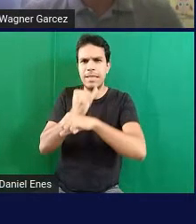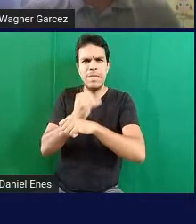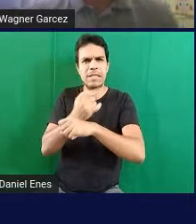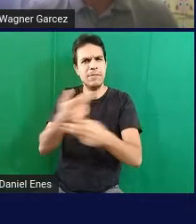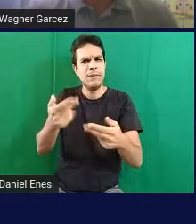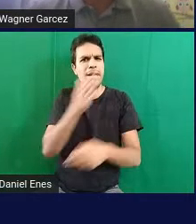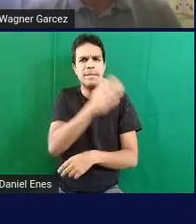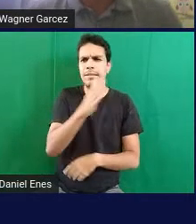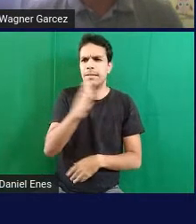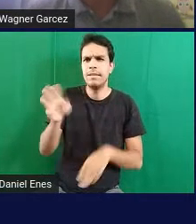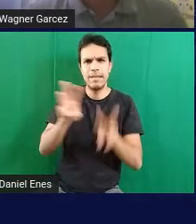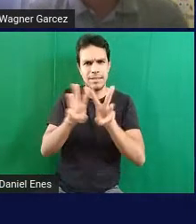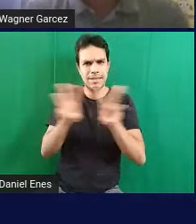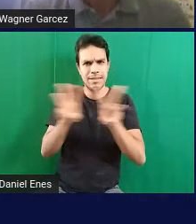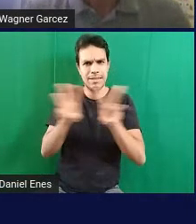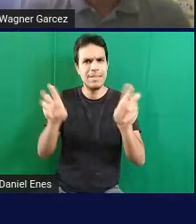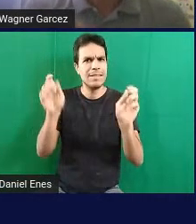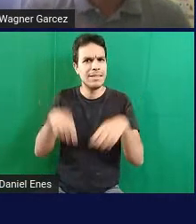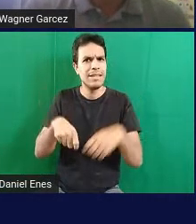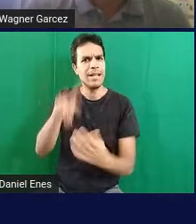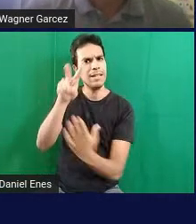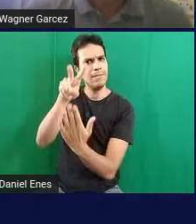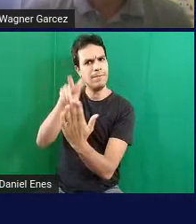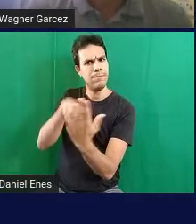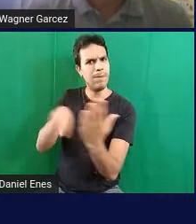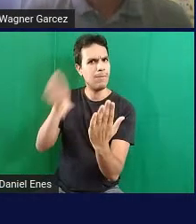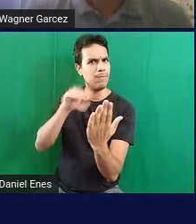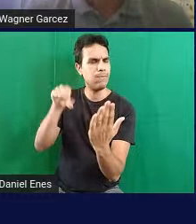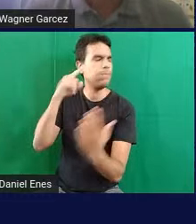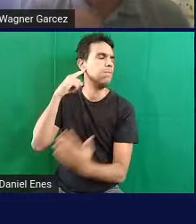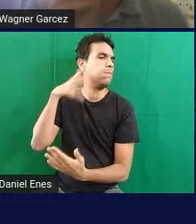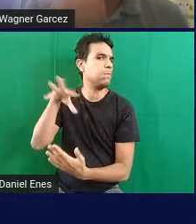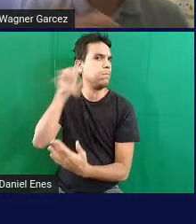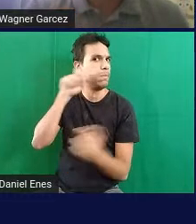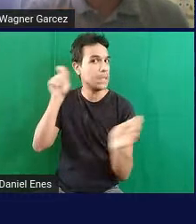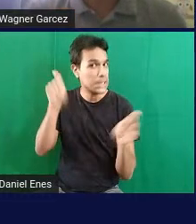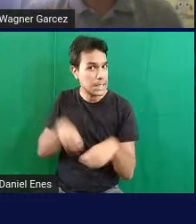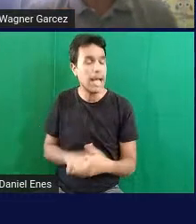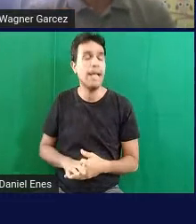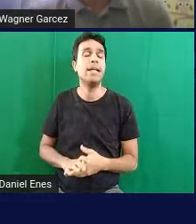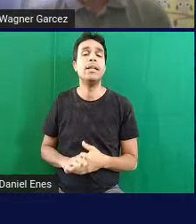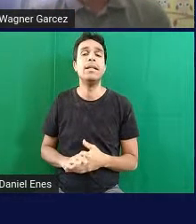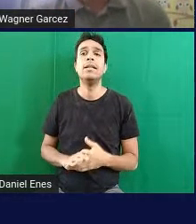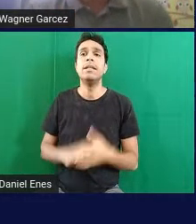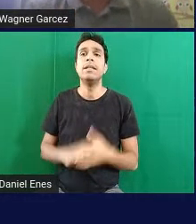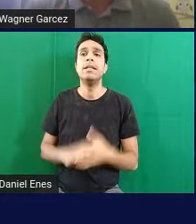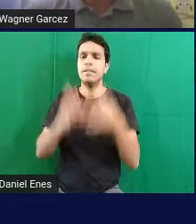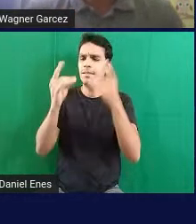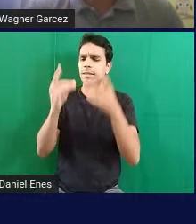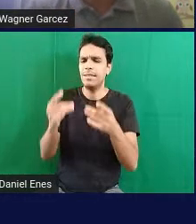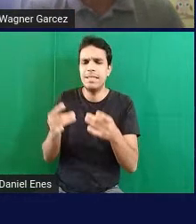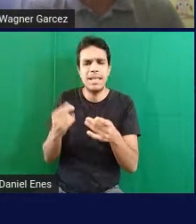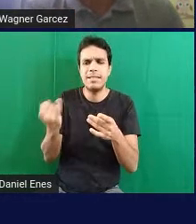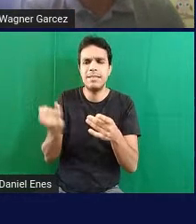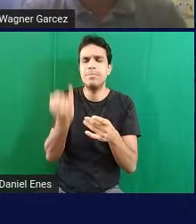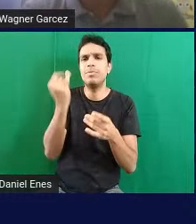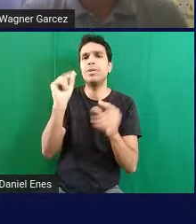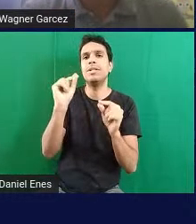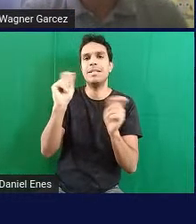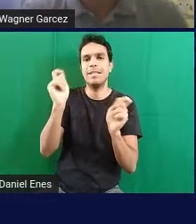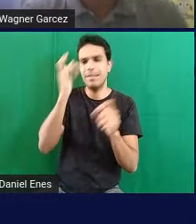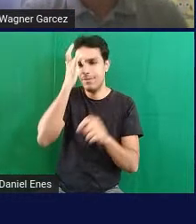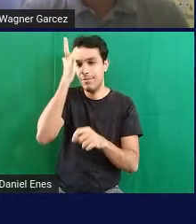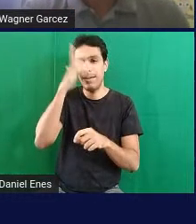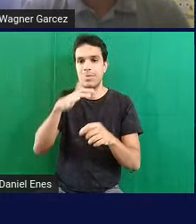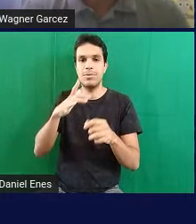navegar e ele vai fazendo a leitura. O detalhe é bem interessante que ele é fácil de instalar. Você pode carregar ele num pendrive,